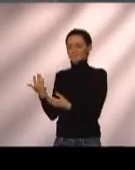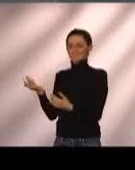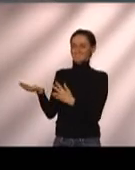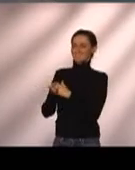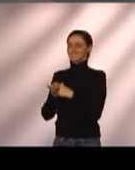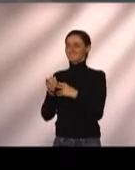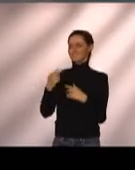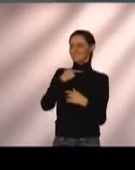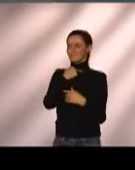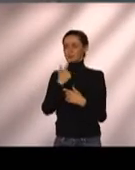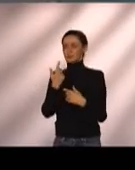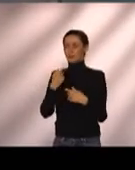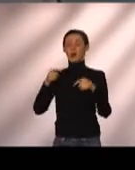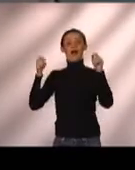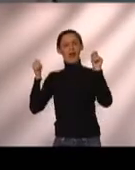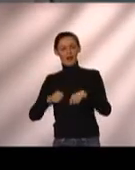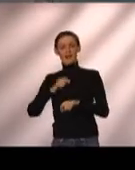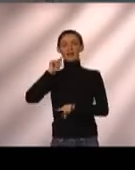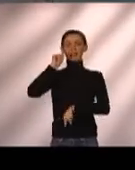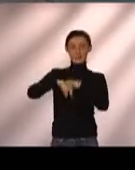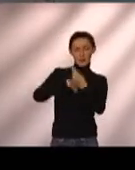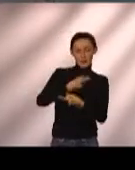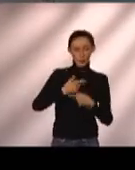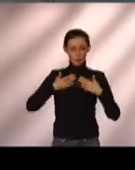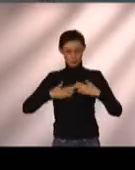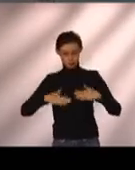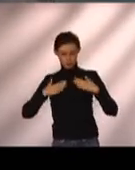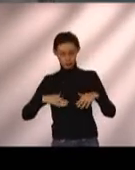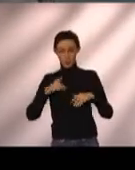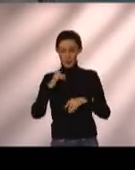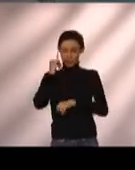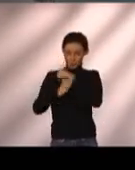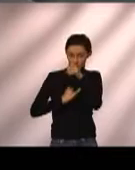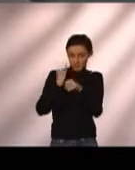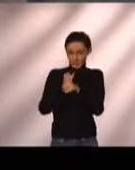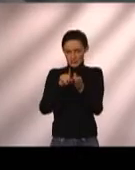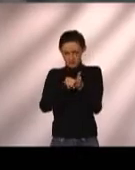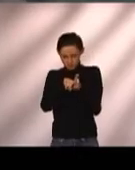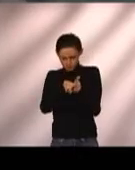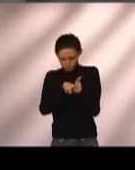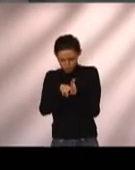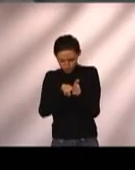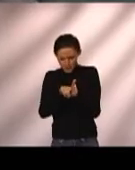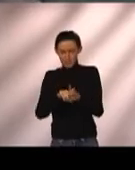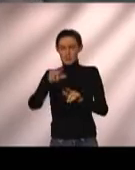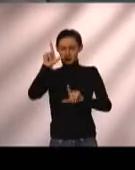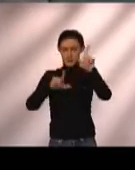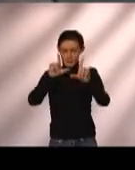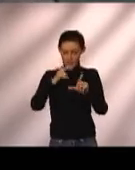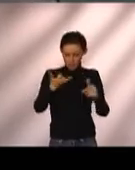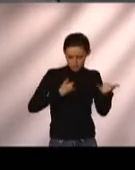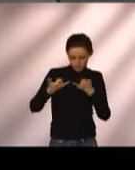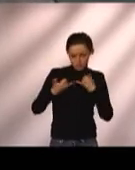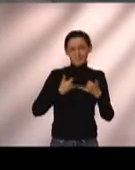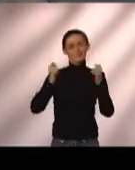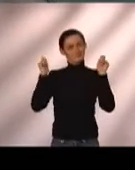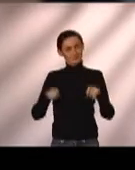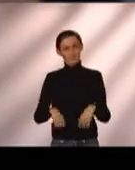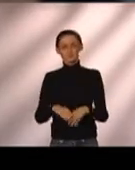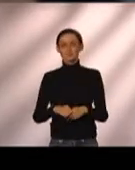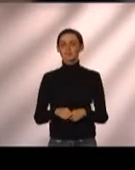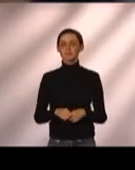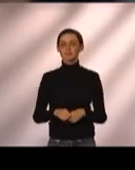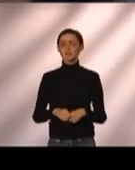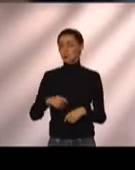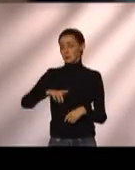Eu não tenho acesso à sala de aula com isso. Então eu faço pesquisas direto no laboratório através da TV Paulo Freire na web.